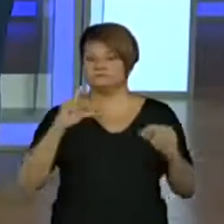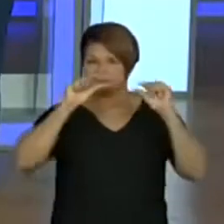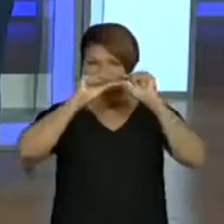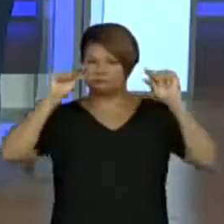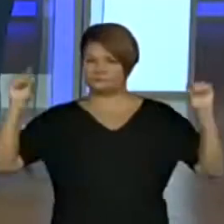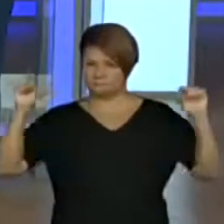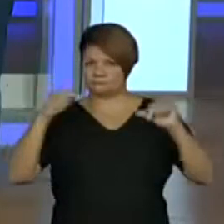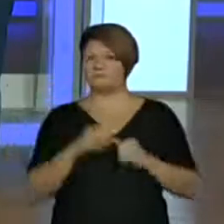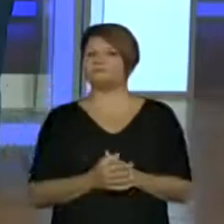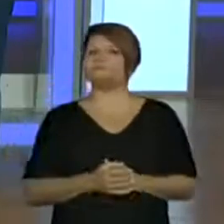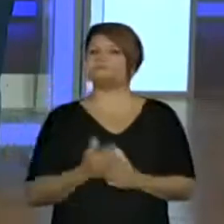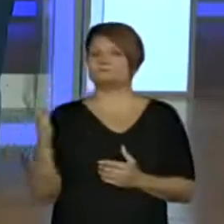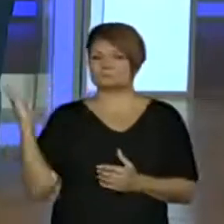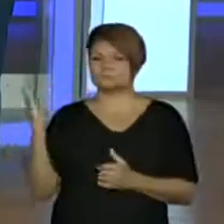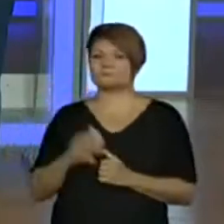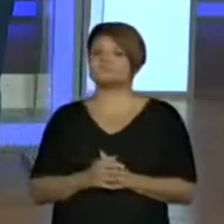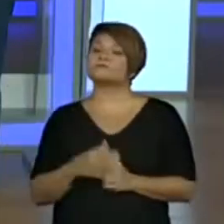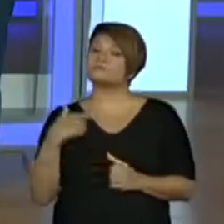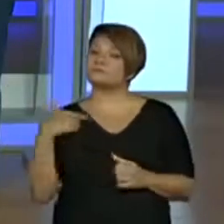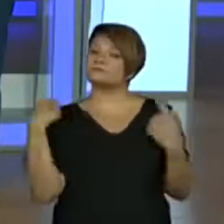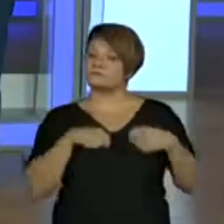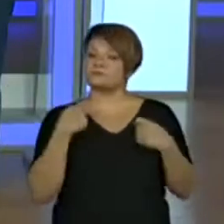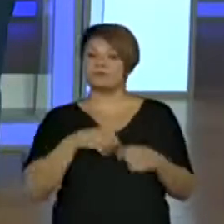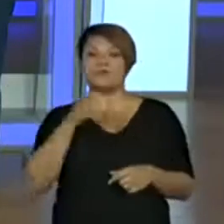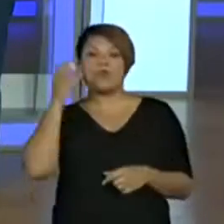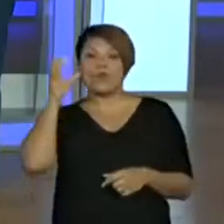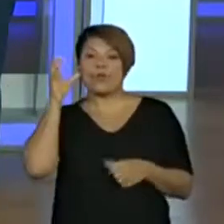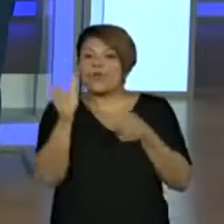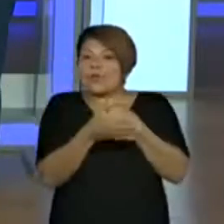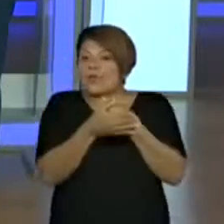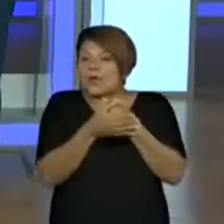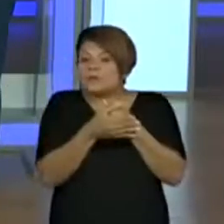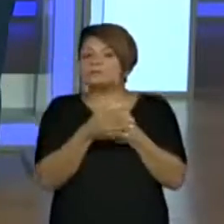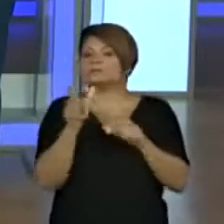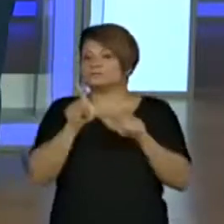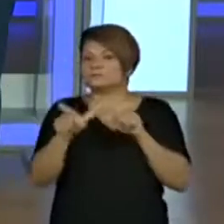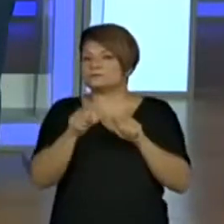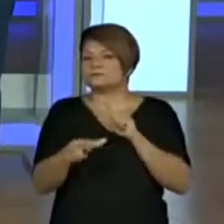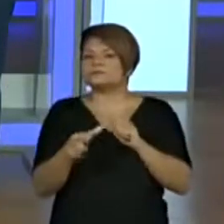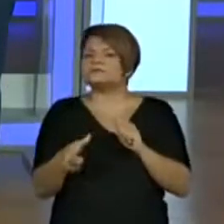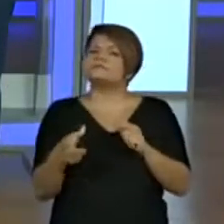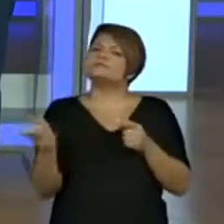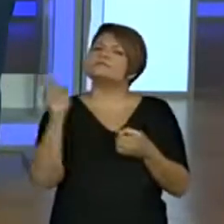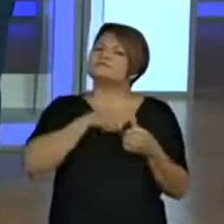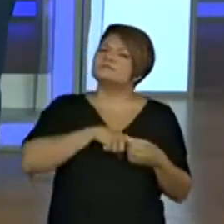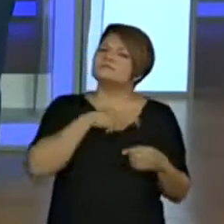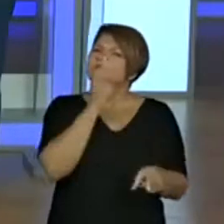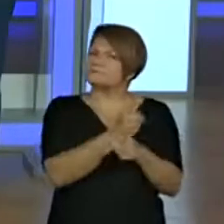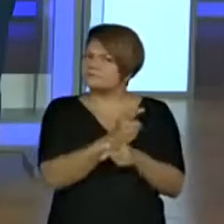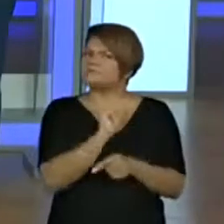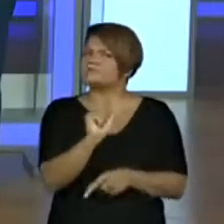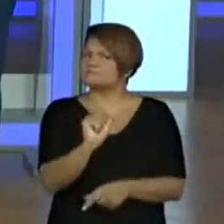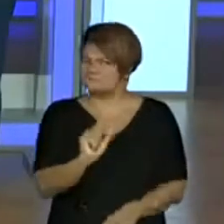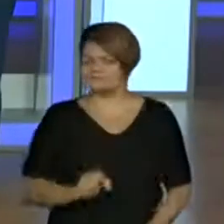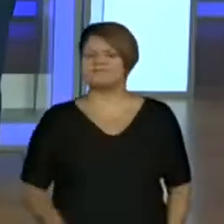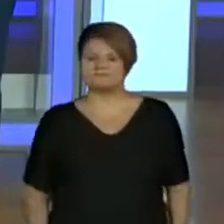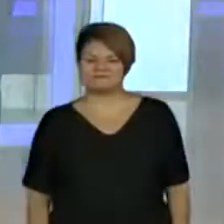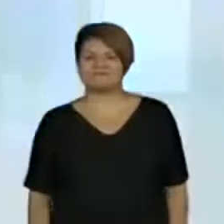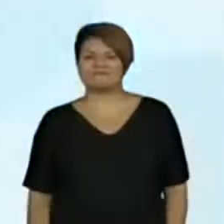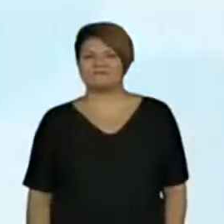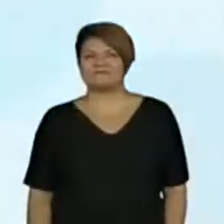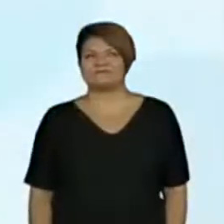todinho completo. E eu vou precisar esconder uma letra para a gente conseguir retomar qual é essa letra. Acompanha junto, tá bom?